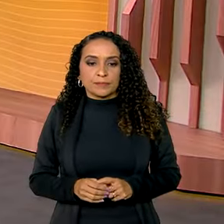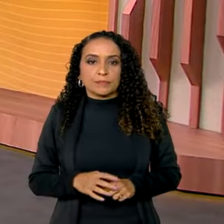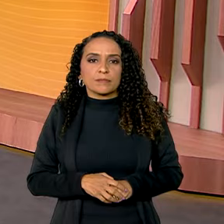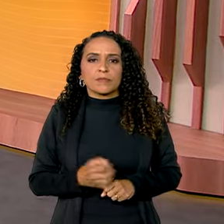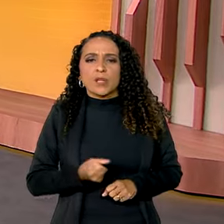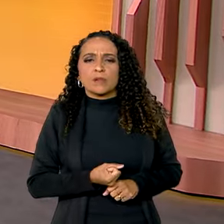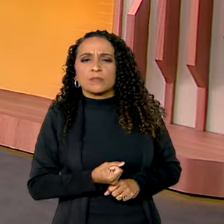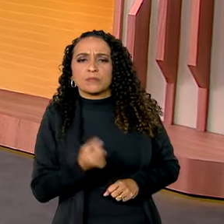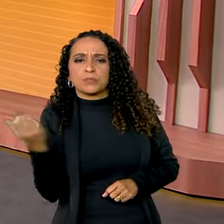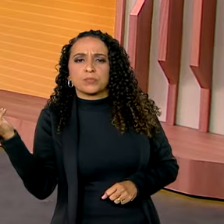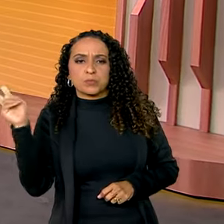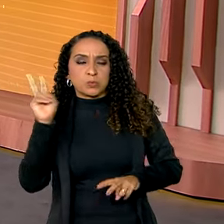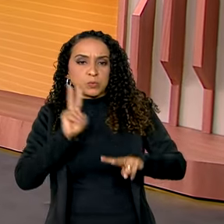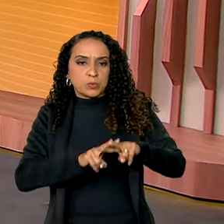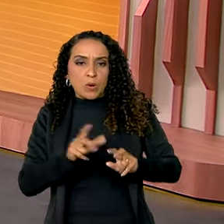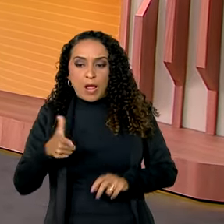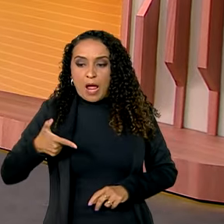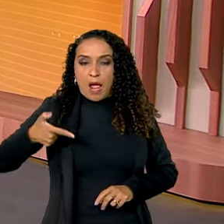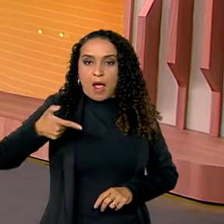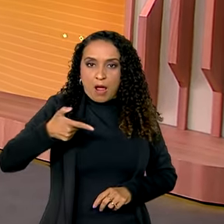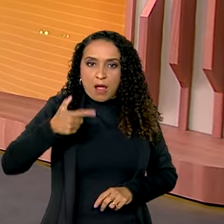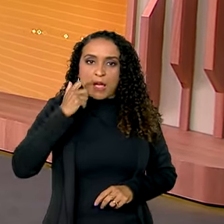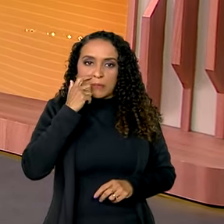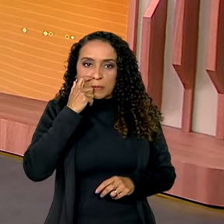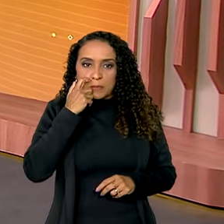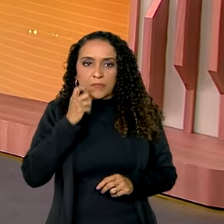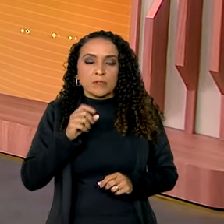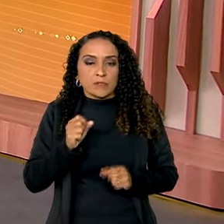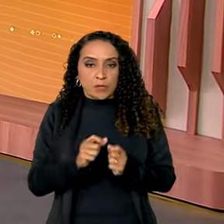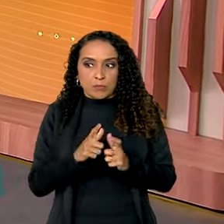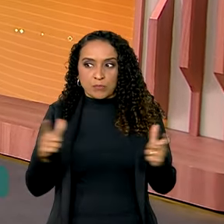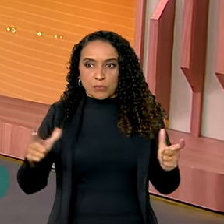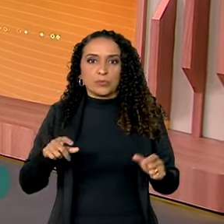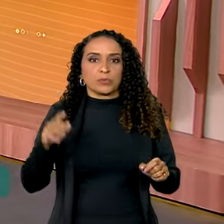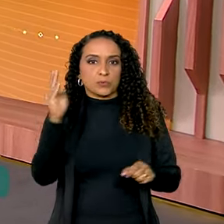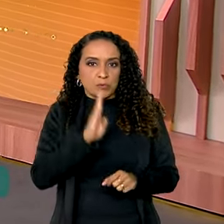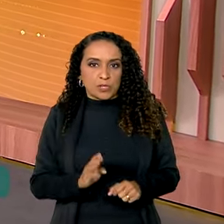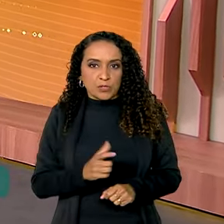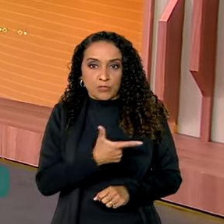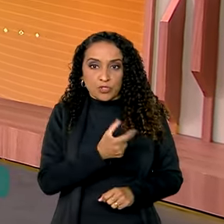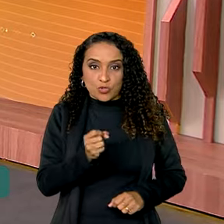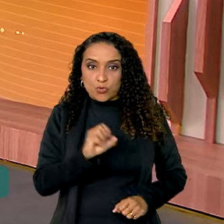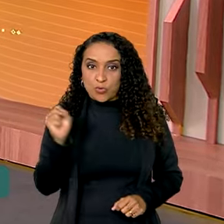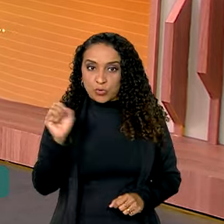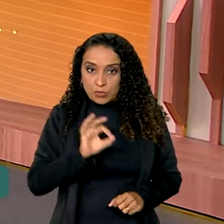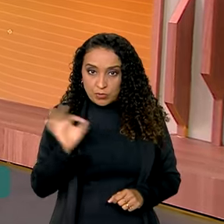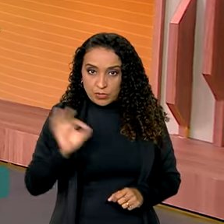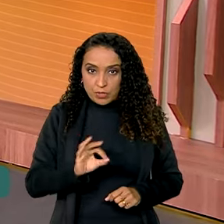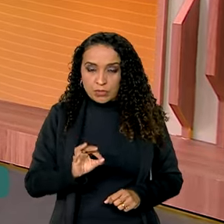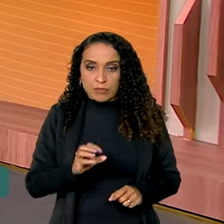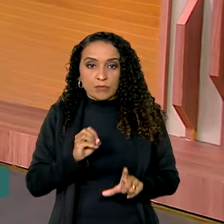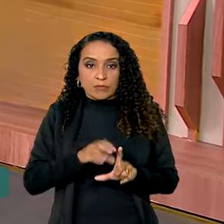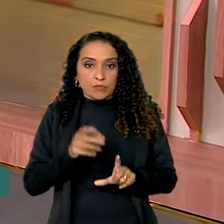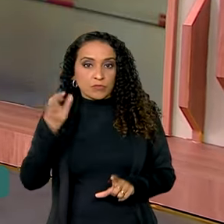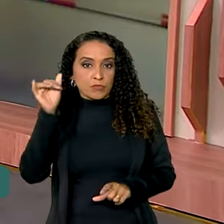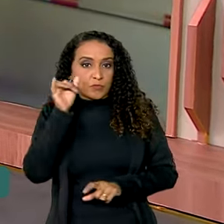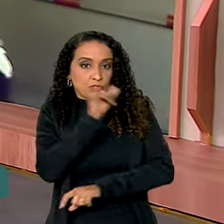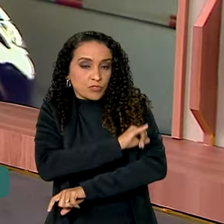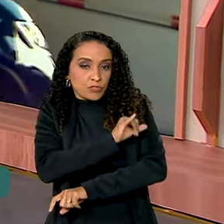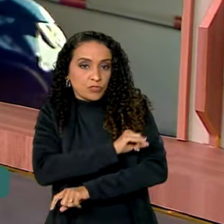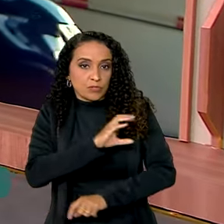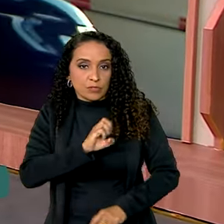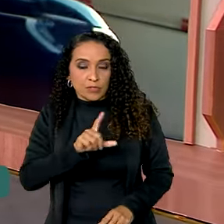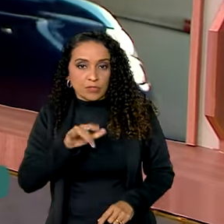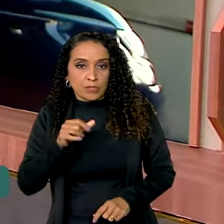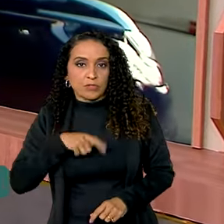O número de apreensões de armas de fogo cresceu no país 28%. Ao vivo do Rio de Janeiro, Cláudia